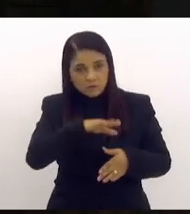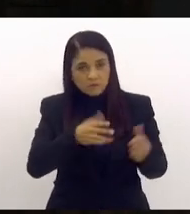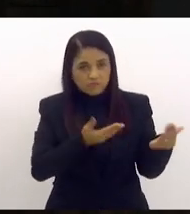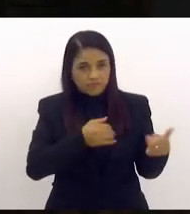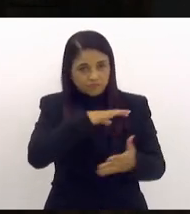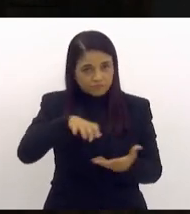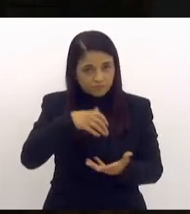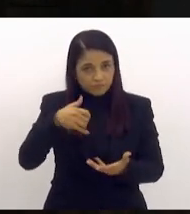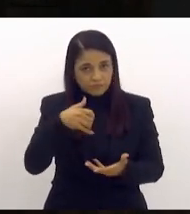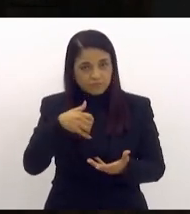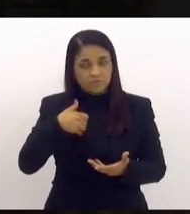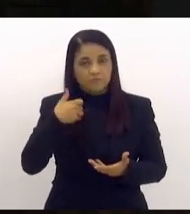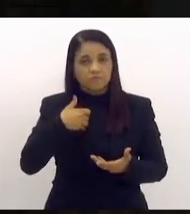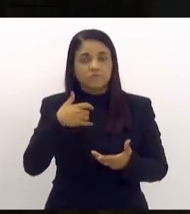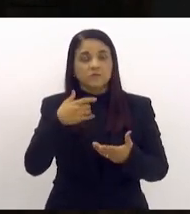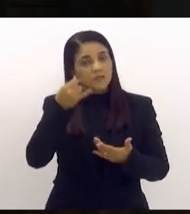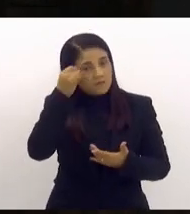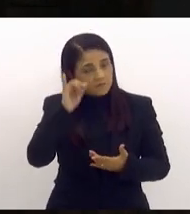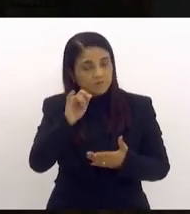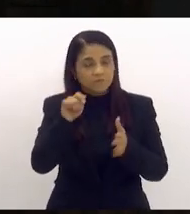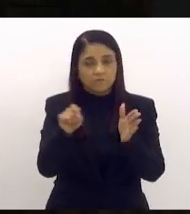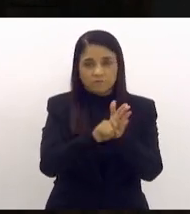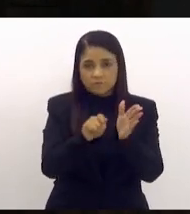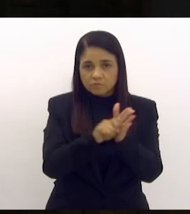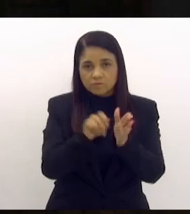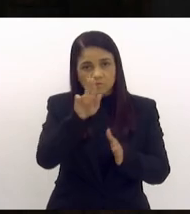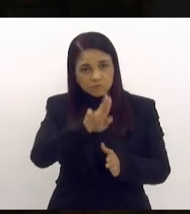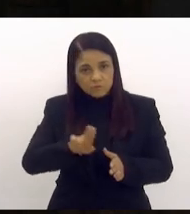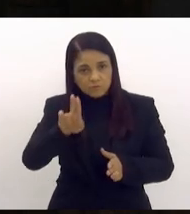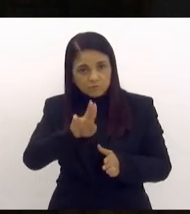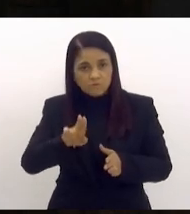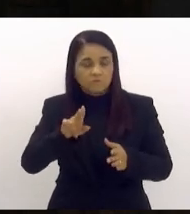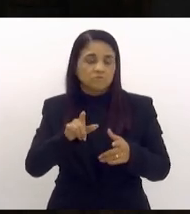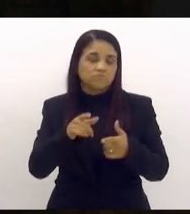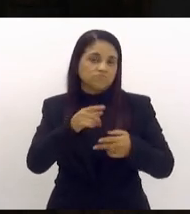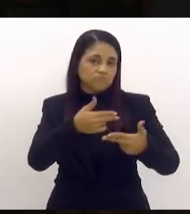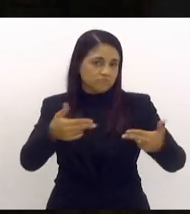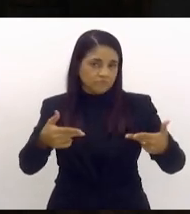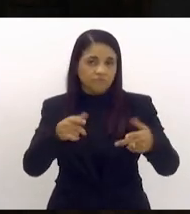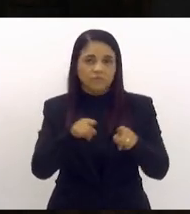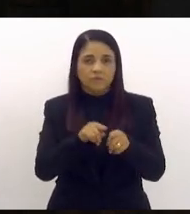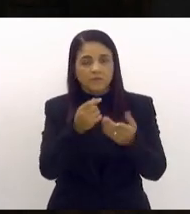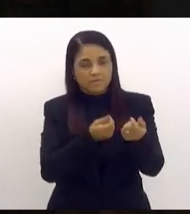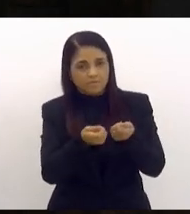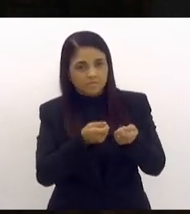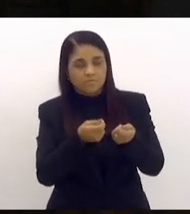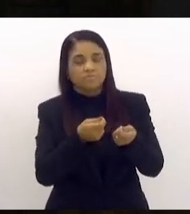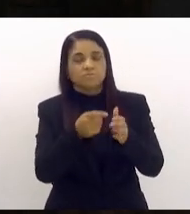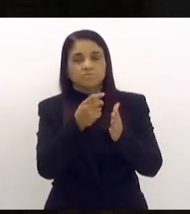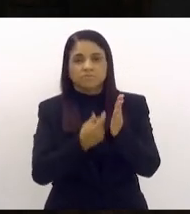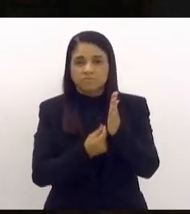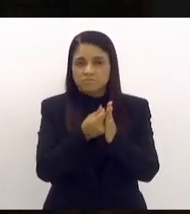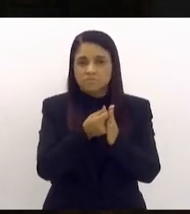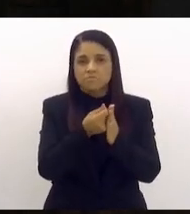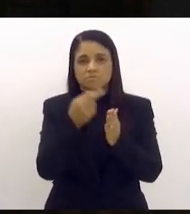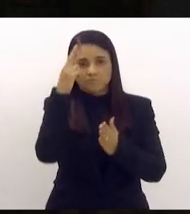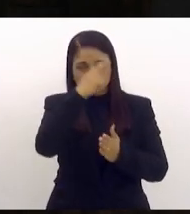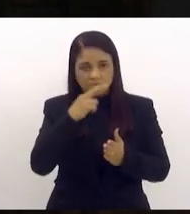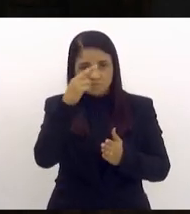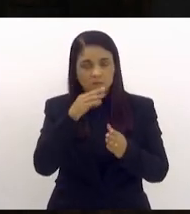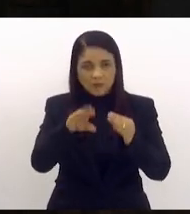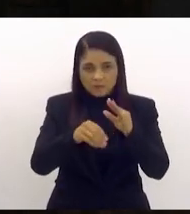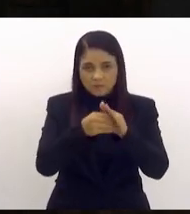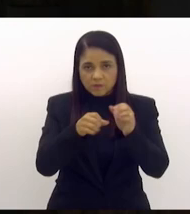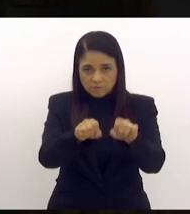idoso, de prevenção do uso de drogas e dependentes químicos em geral, de Orçamento, Finanças, Casalização Financeira e Controle às emendas de